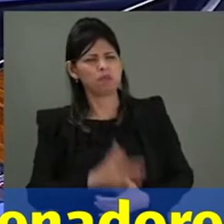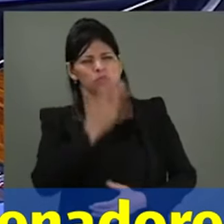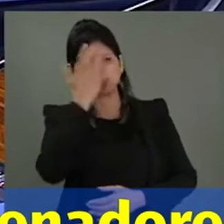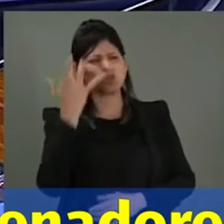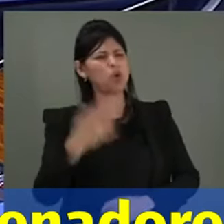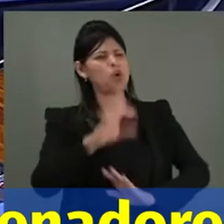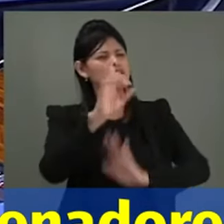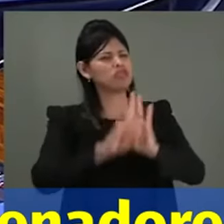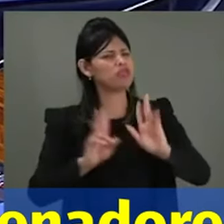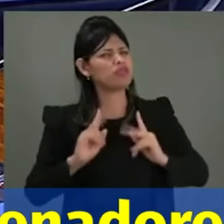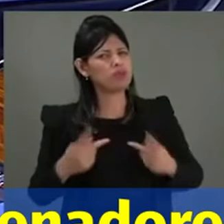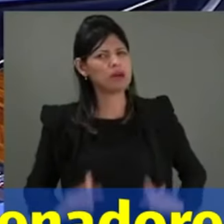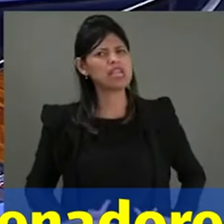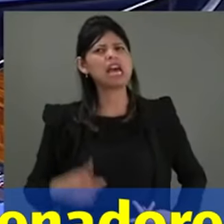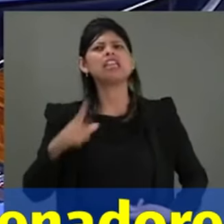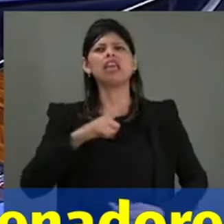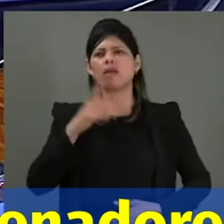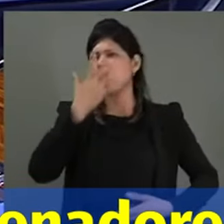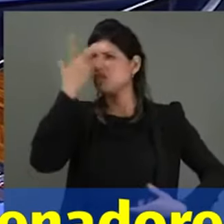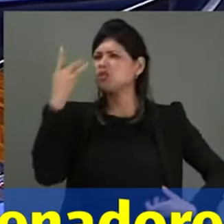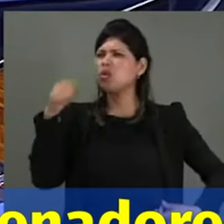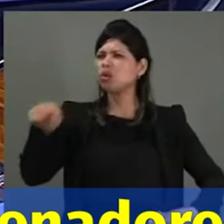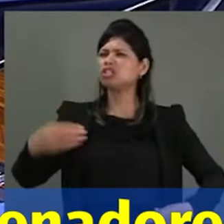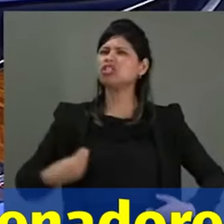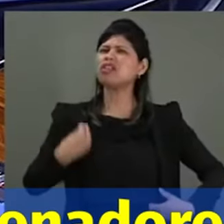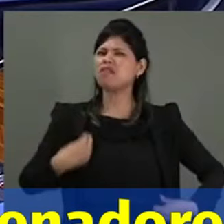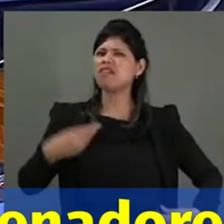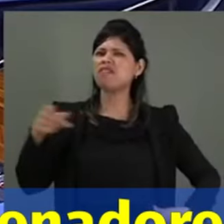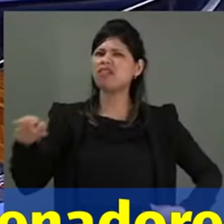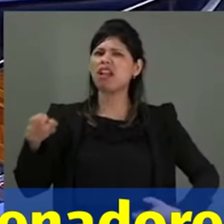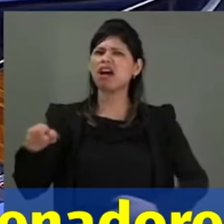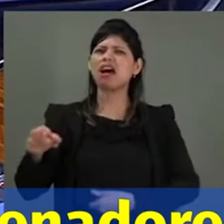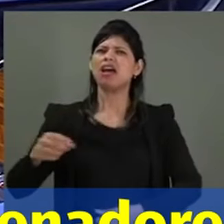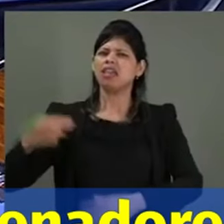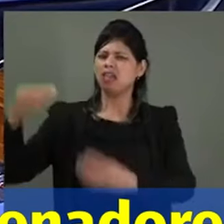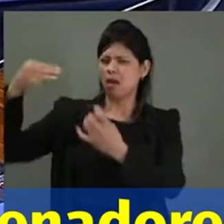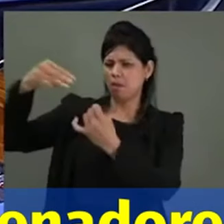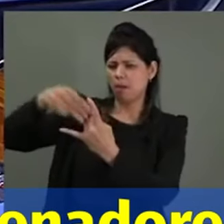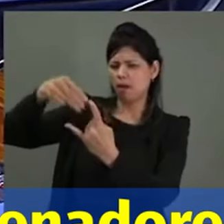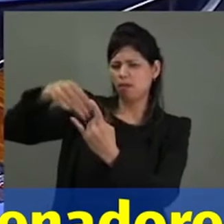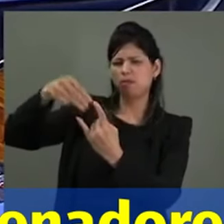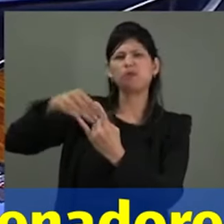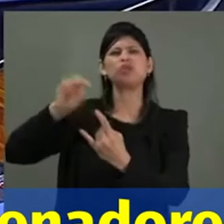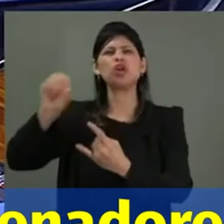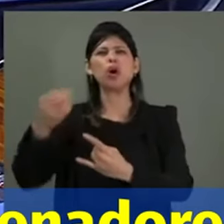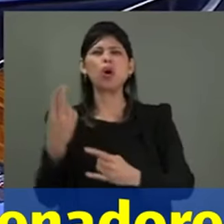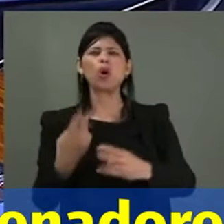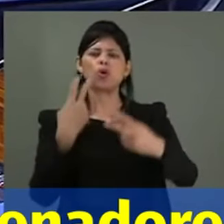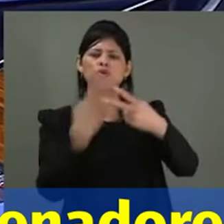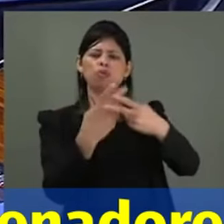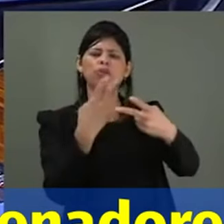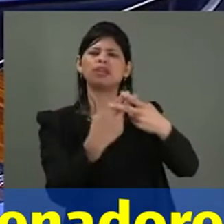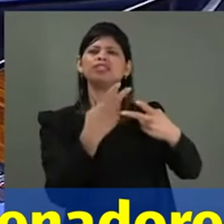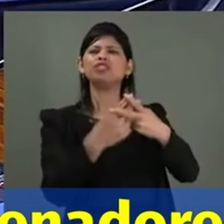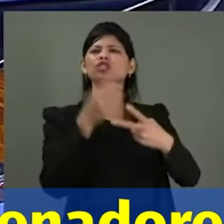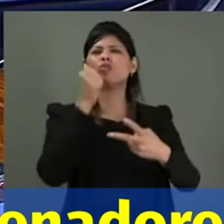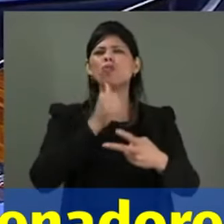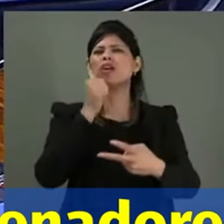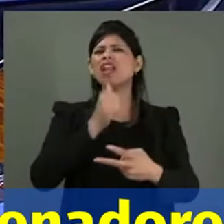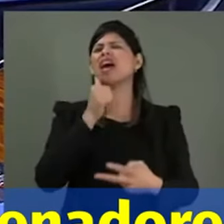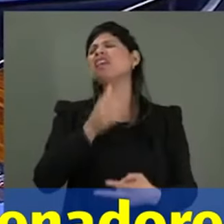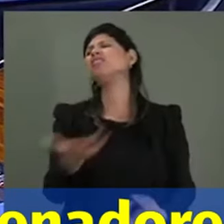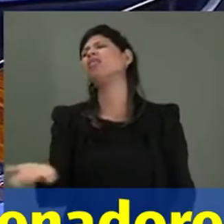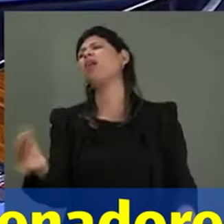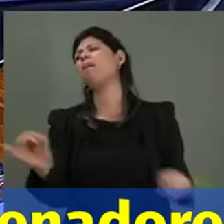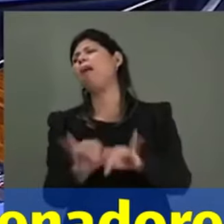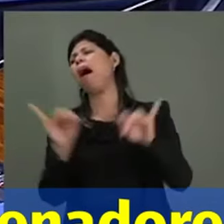ainda, tem gente ali ainda na Colmeia, tem gente em casa para ser visitado, não fizer conversa fiada, papo, papo e dormir, e um